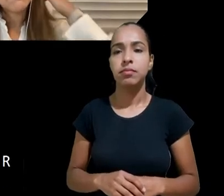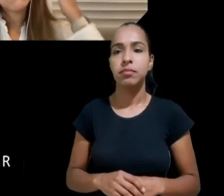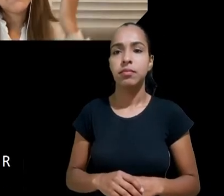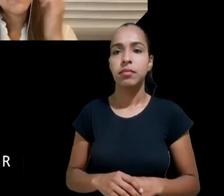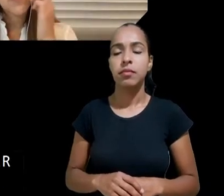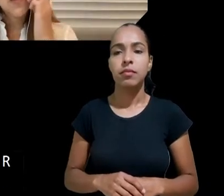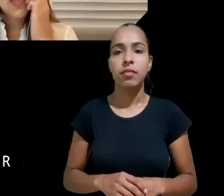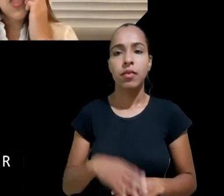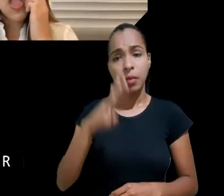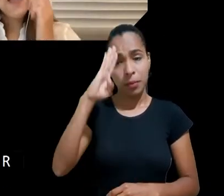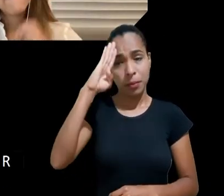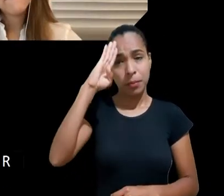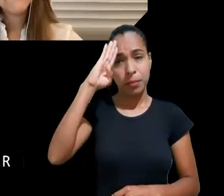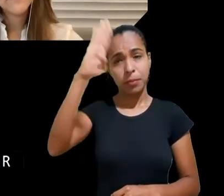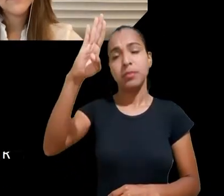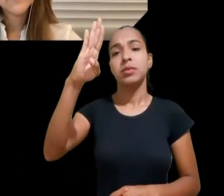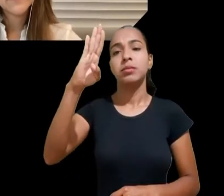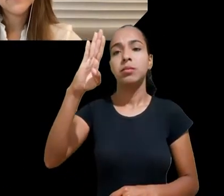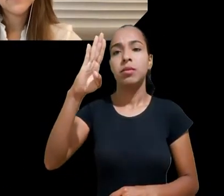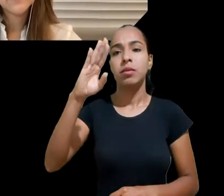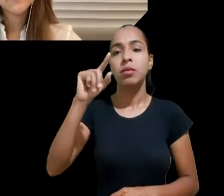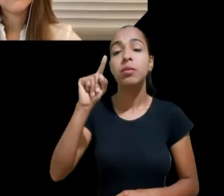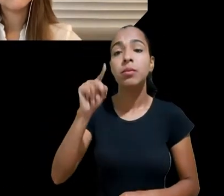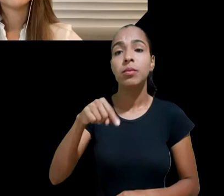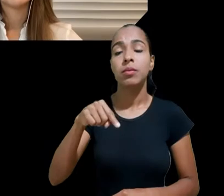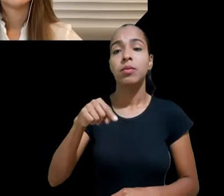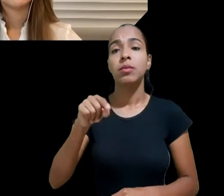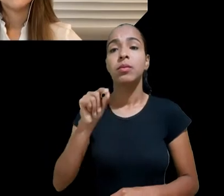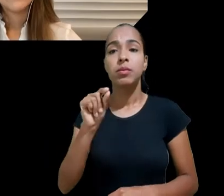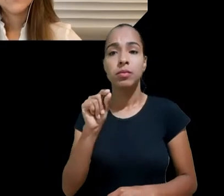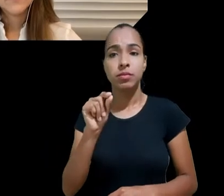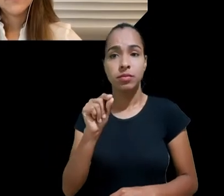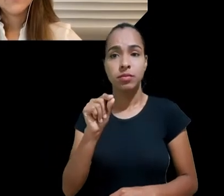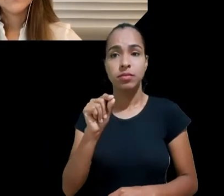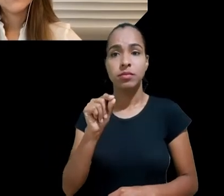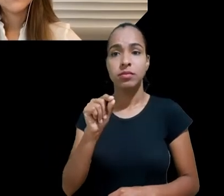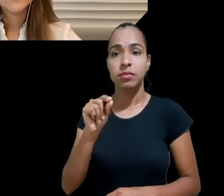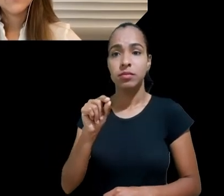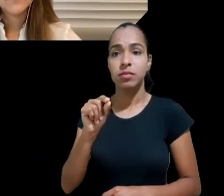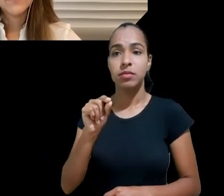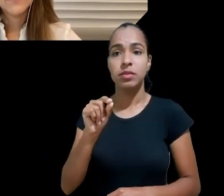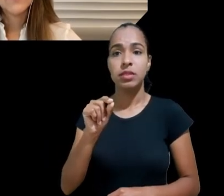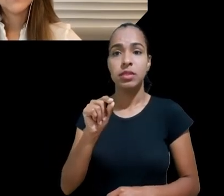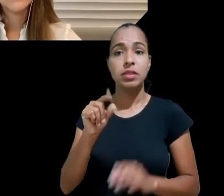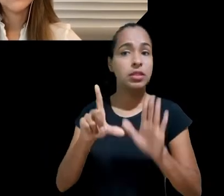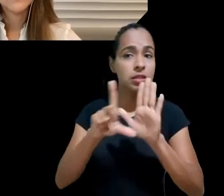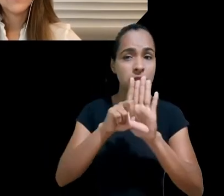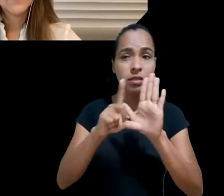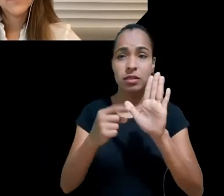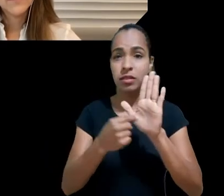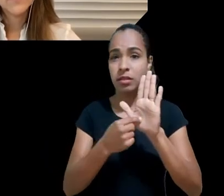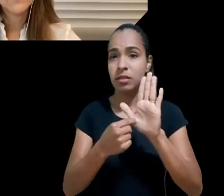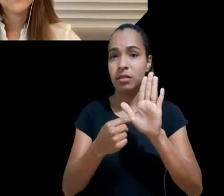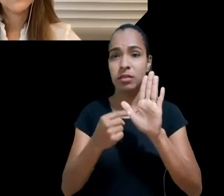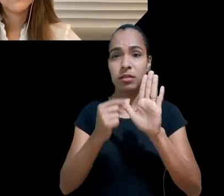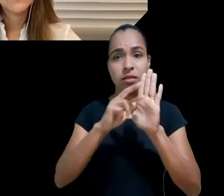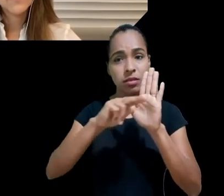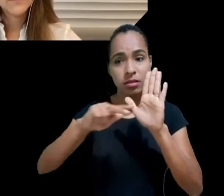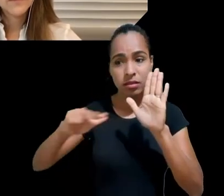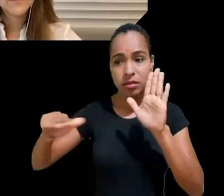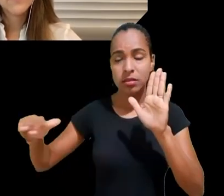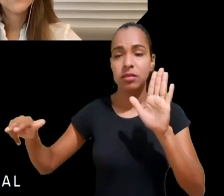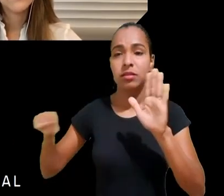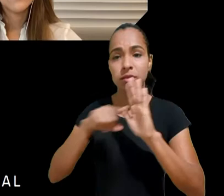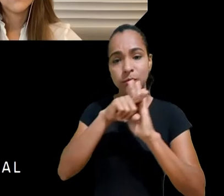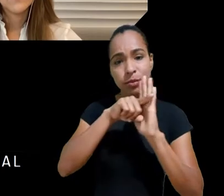significa a relativização eventual de princípios que são colidentes e, portanto, o princípio da liberdade de